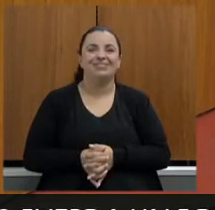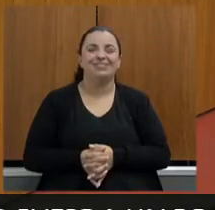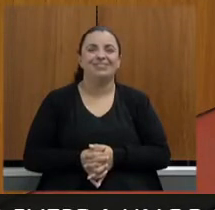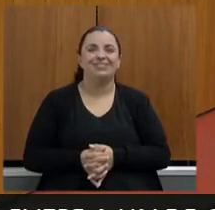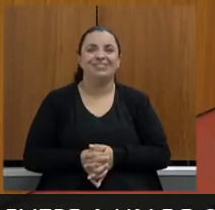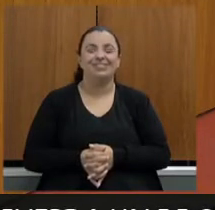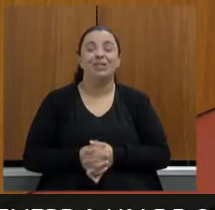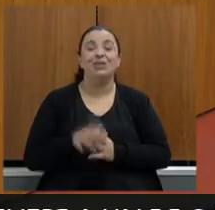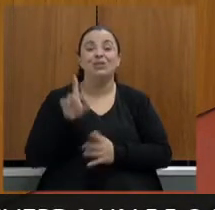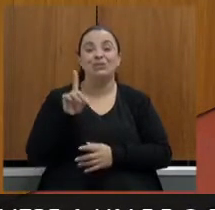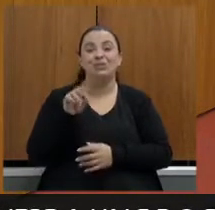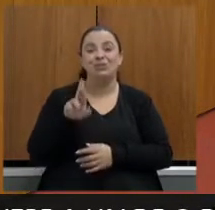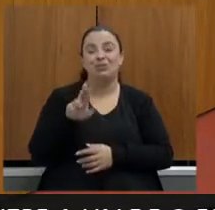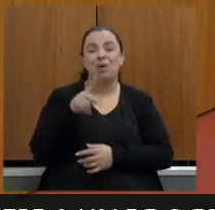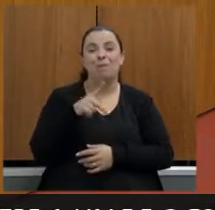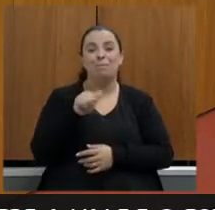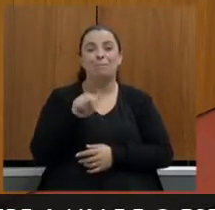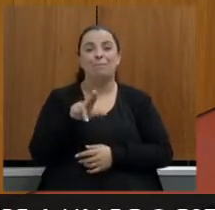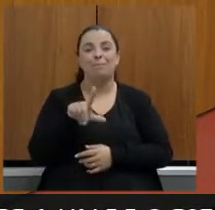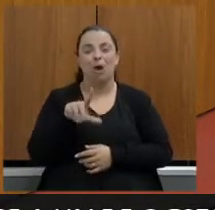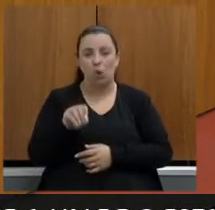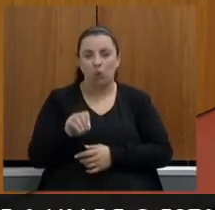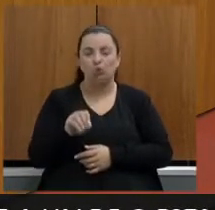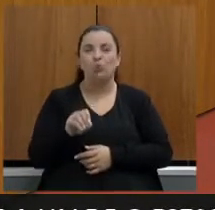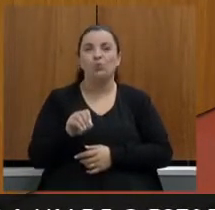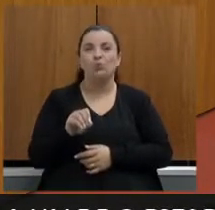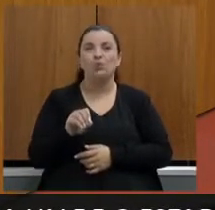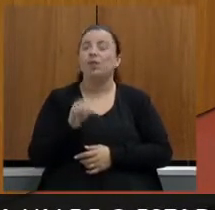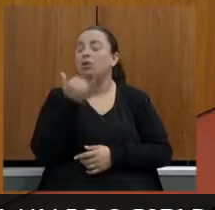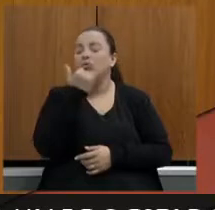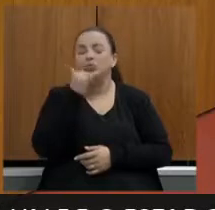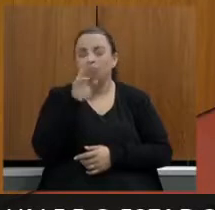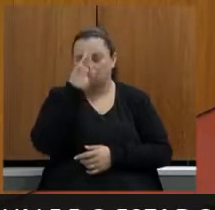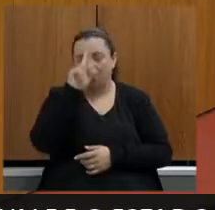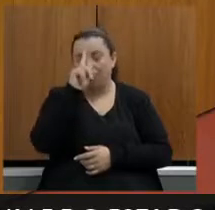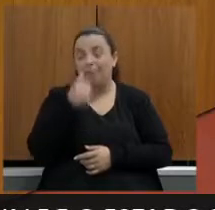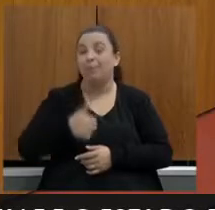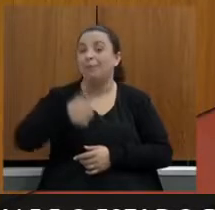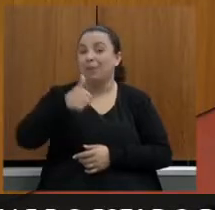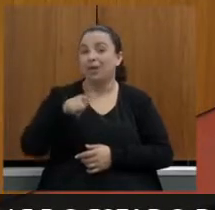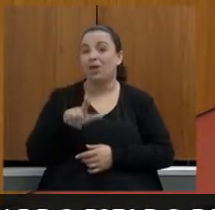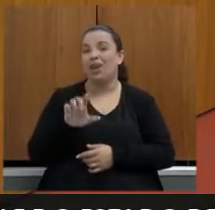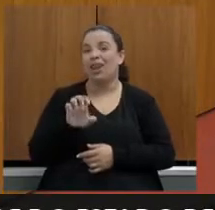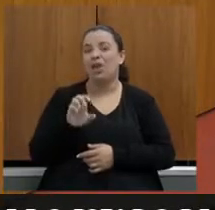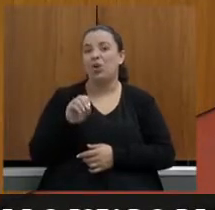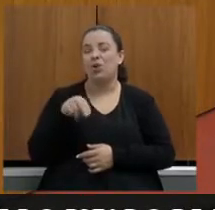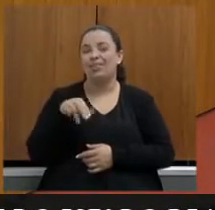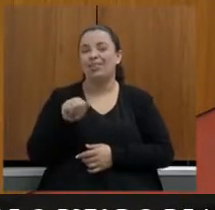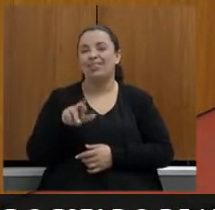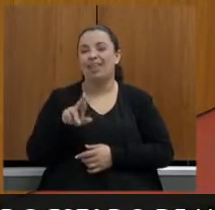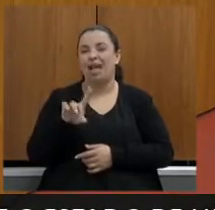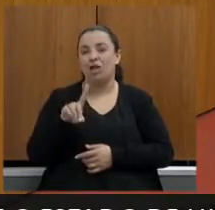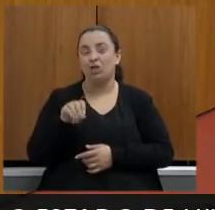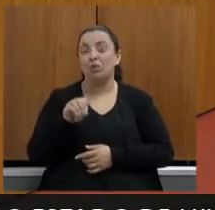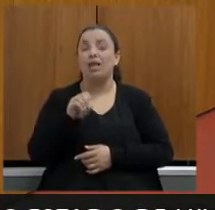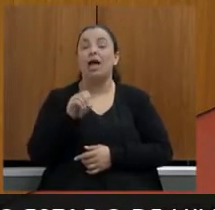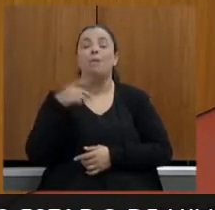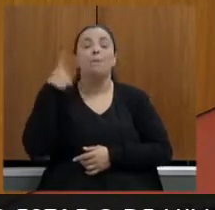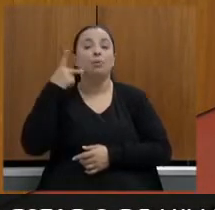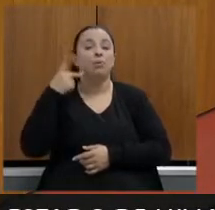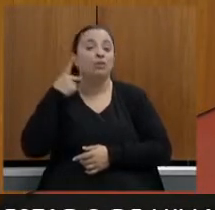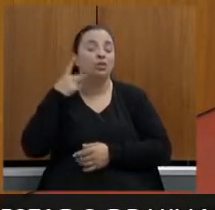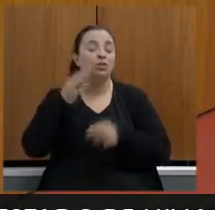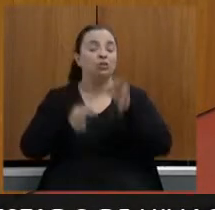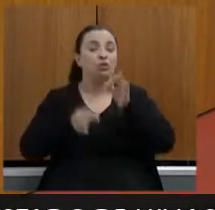doutor Paulo César Azevedo primeiro doutor Leonardo que é da promotoria de justiça habitação e turismo